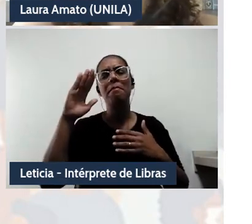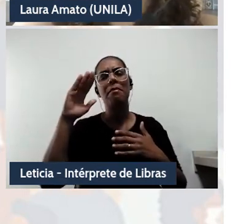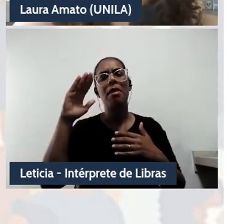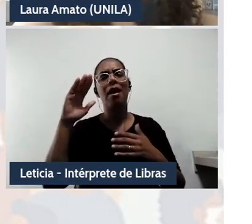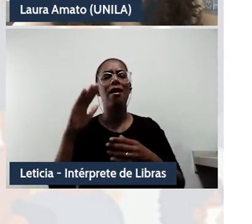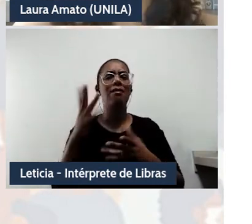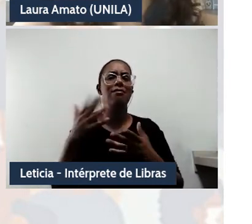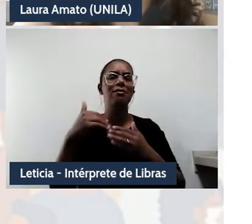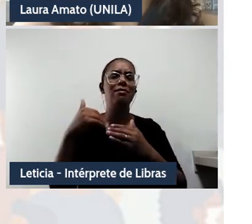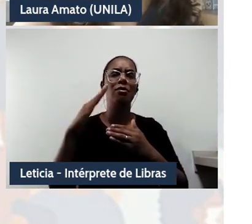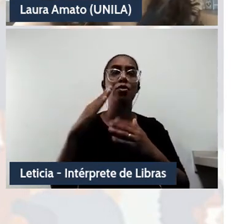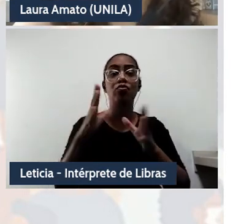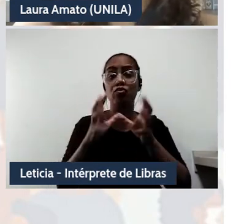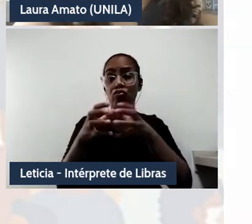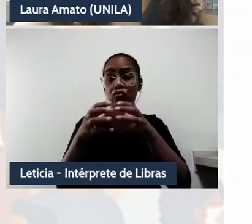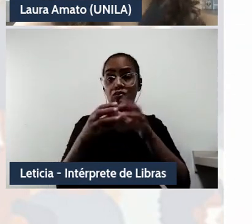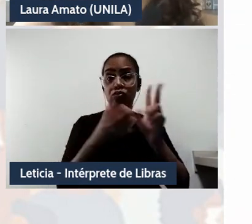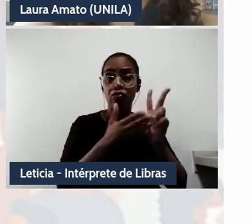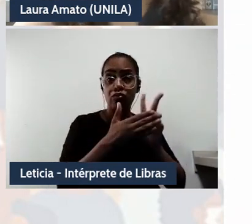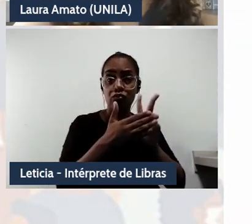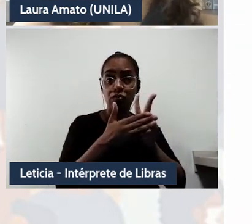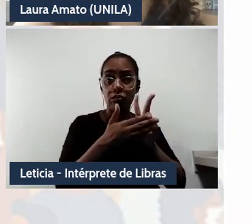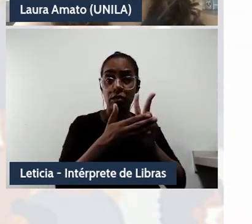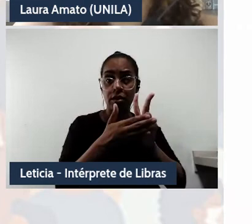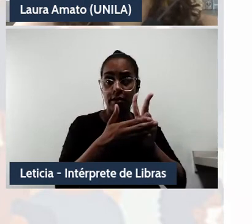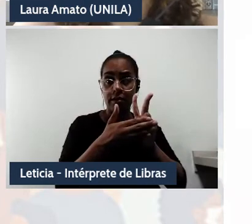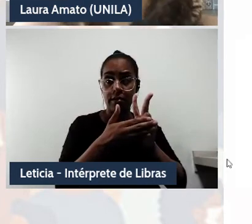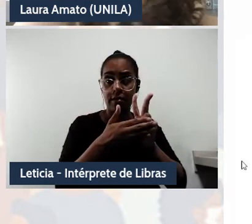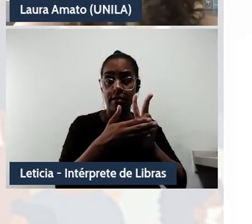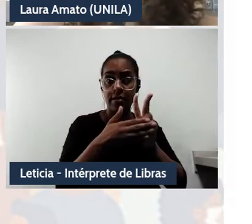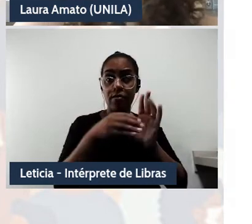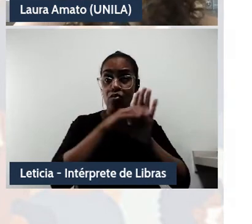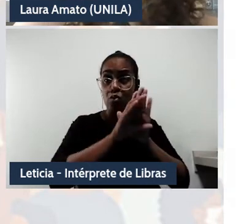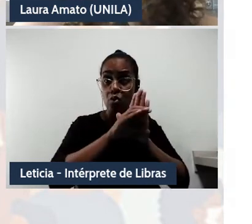indígenas que não estão sujeitos a este conceito colonial.